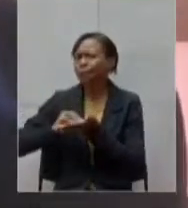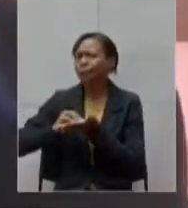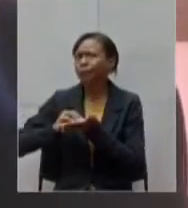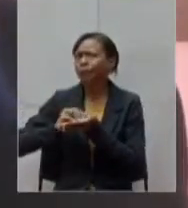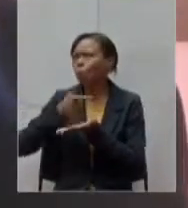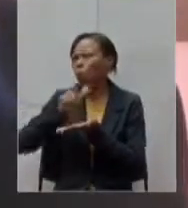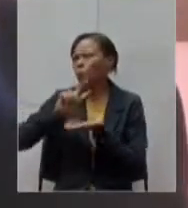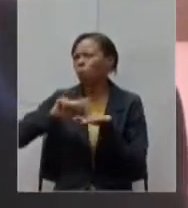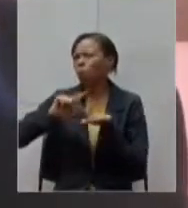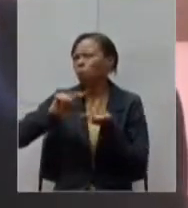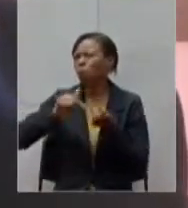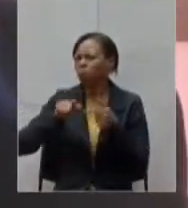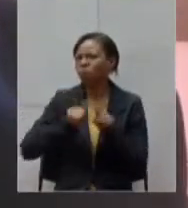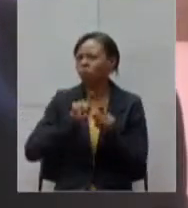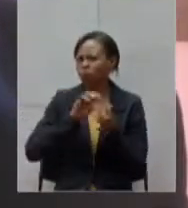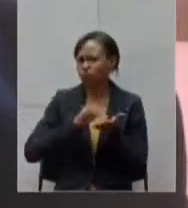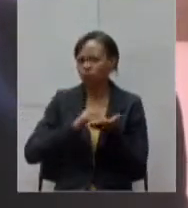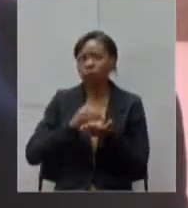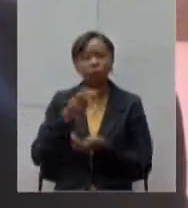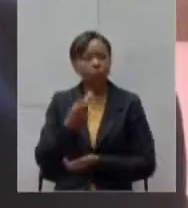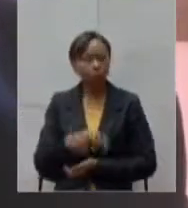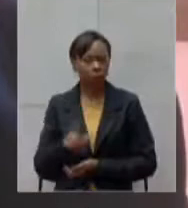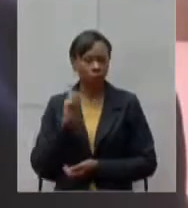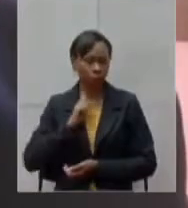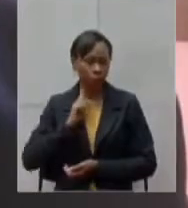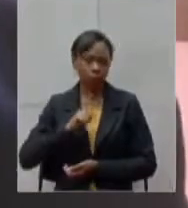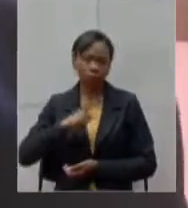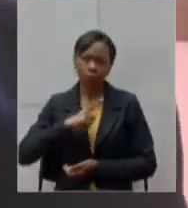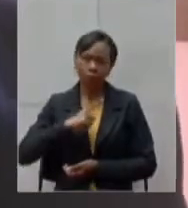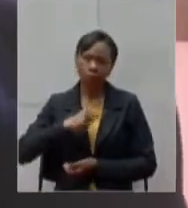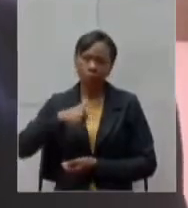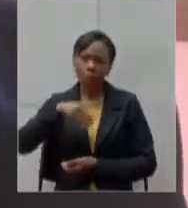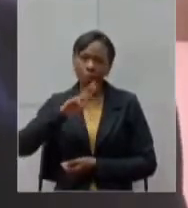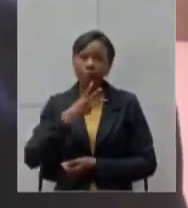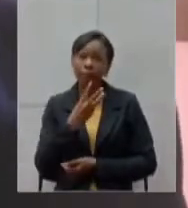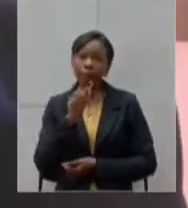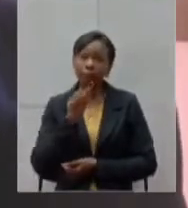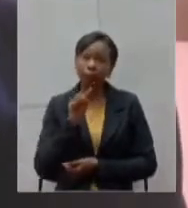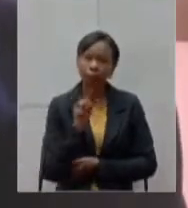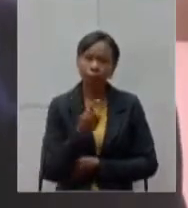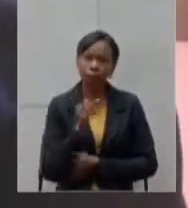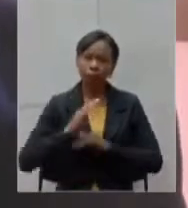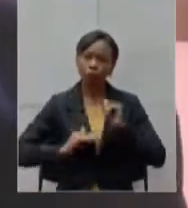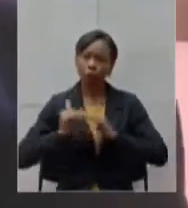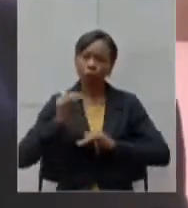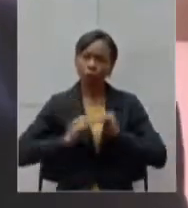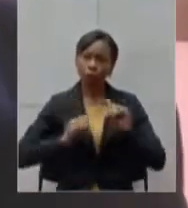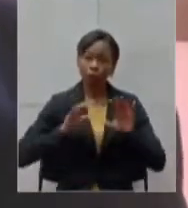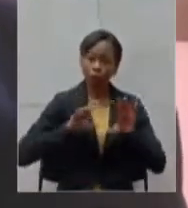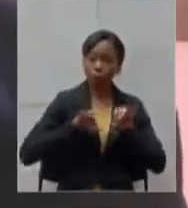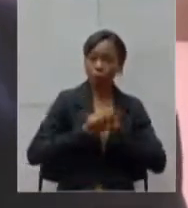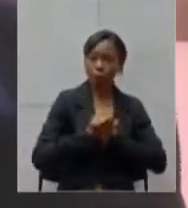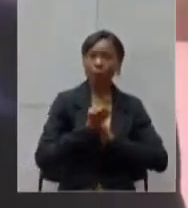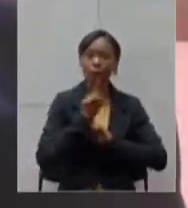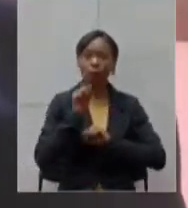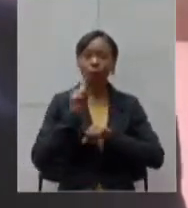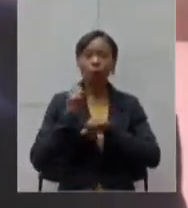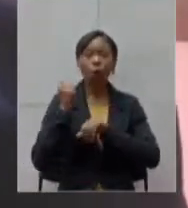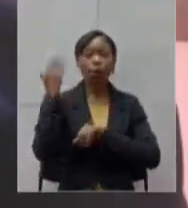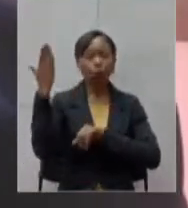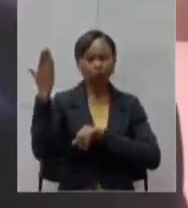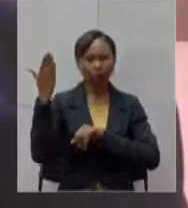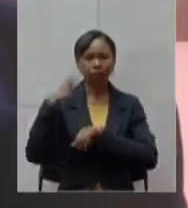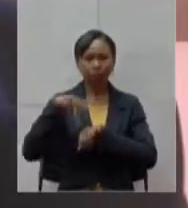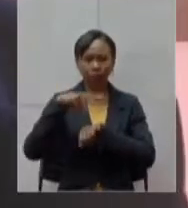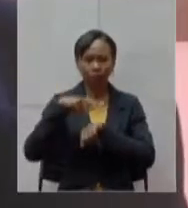em Minas Gerais temos mais de 3 mil profissionais formados no exterior aguardando a